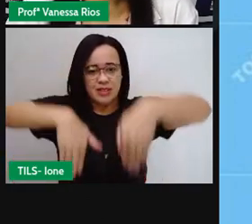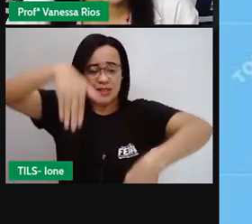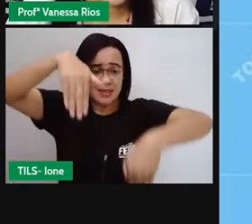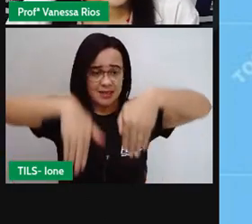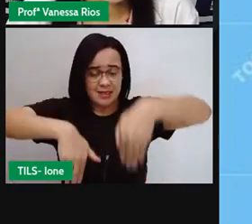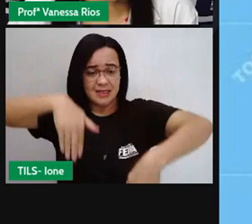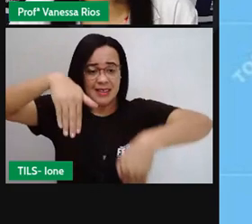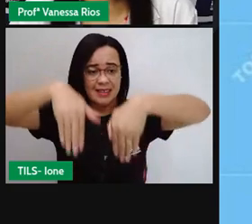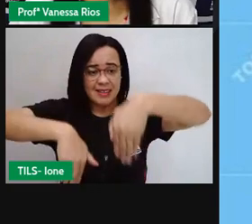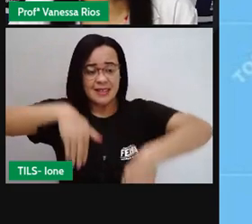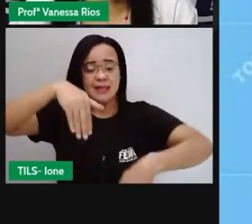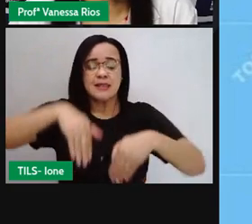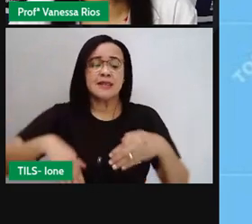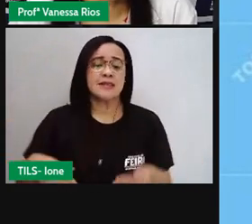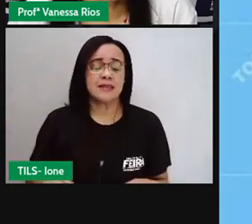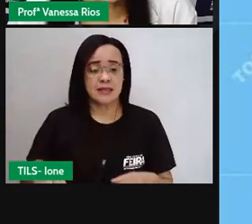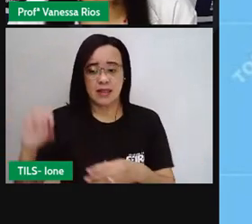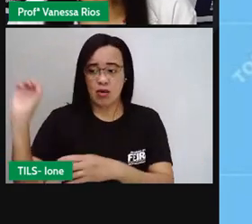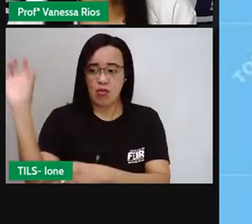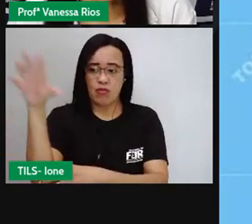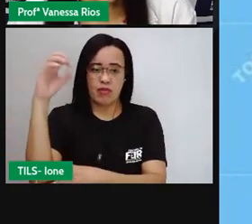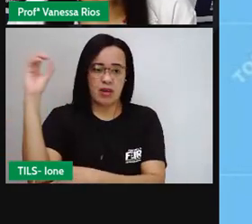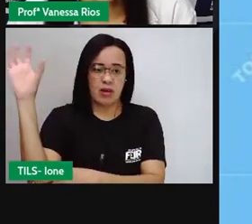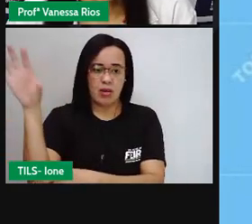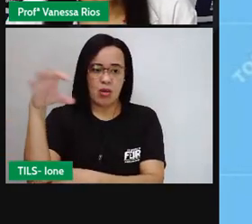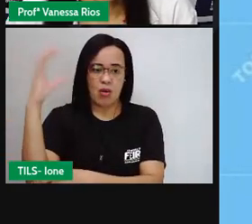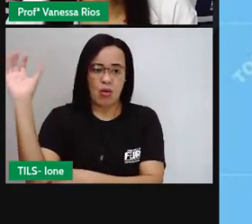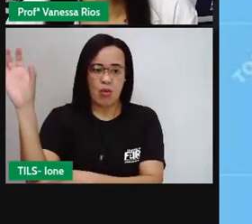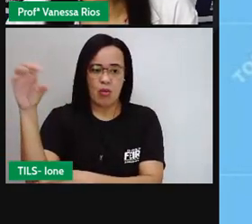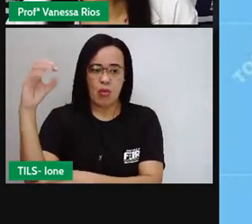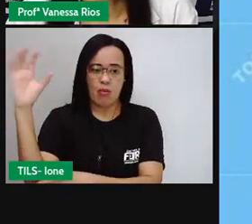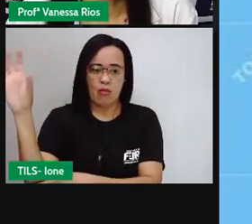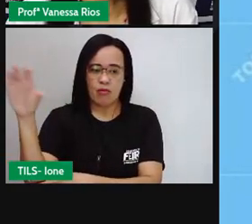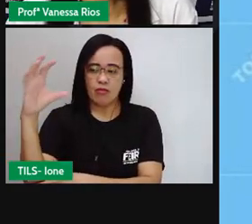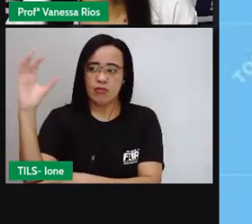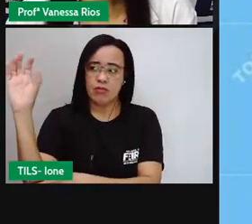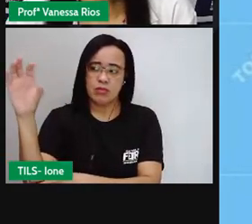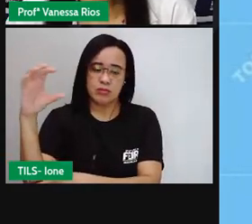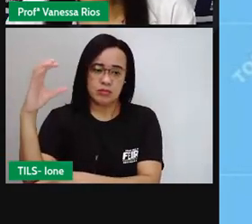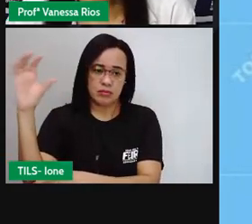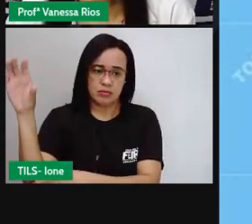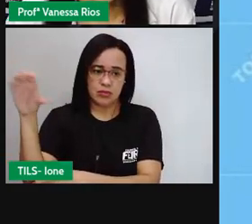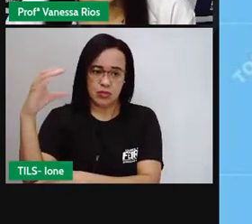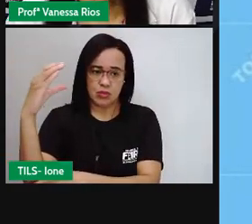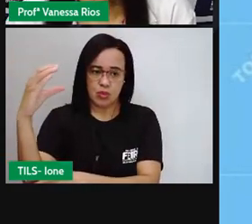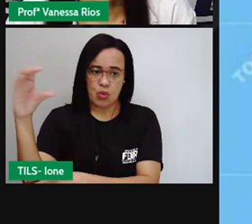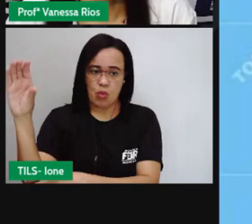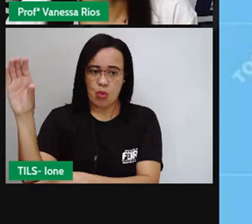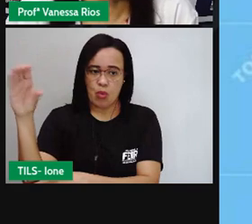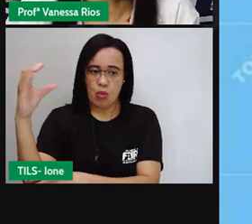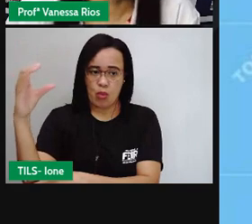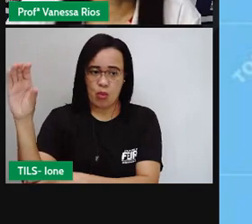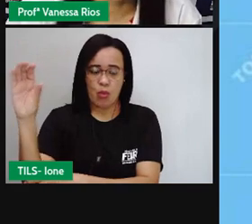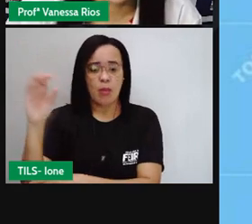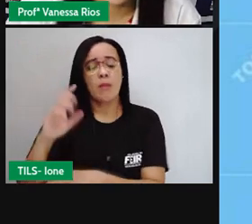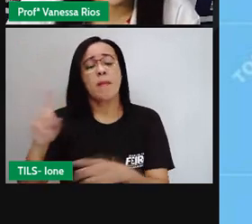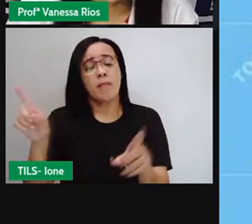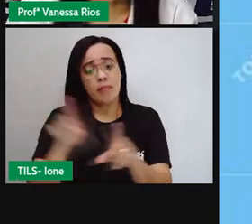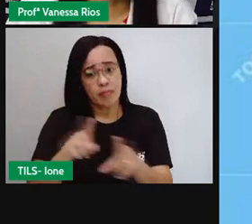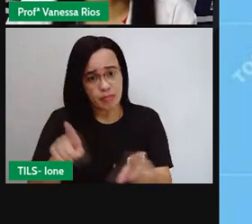Farol da Barra, que apareceu lá na fotografia. Mas tem também aqui Parque da Cidade. Aí tem a